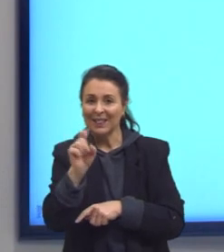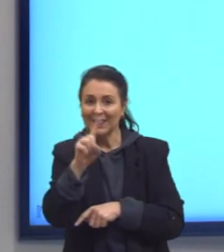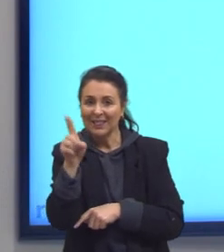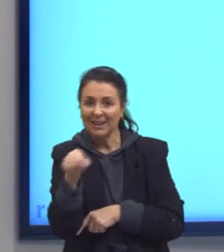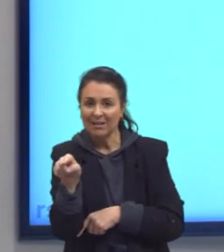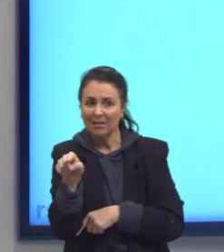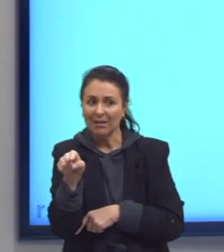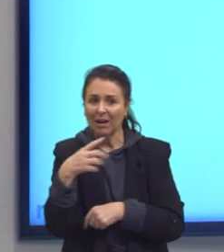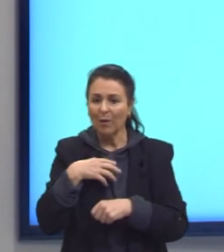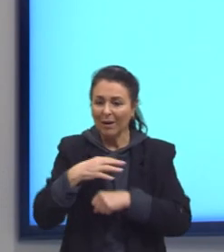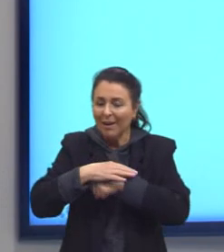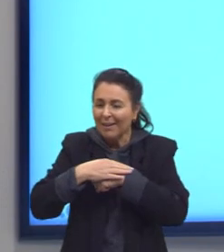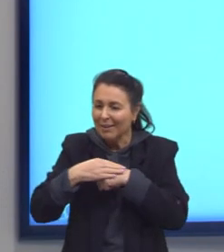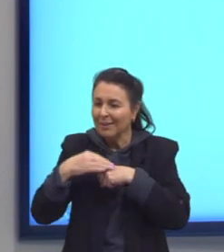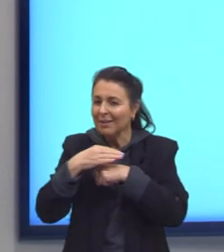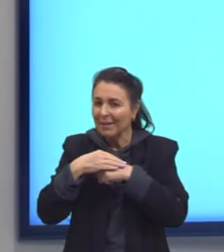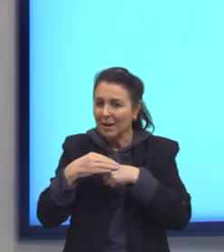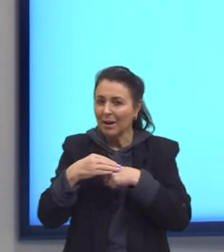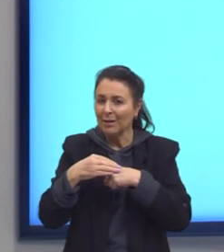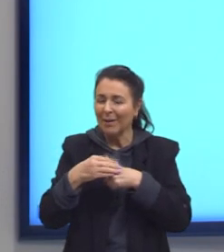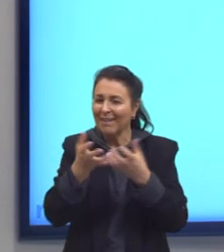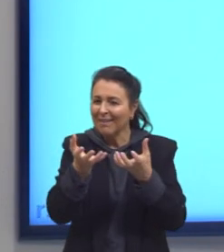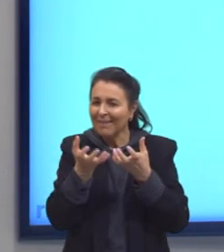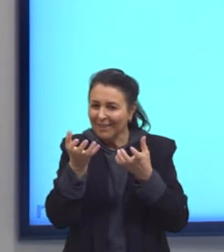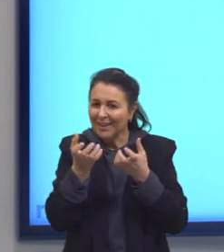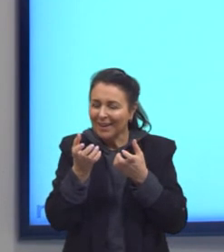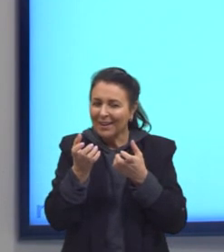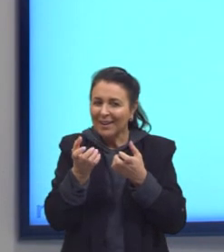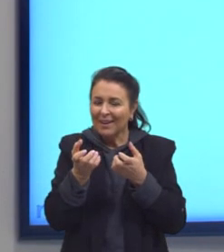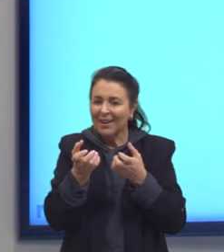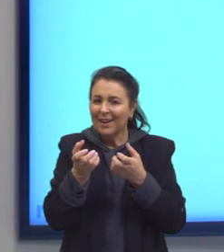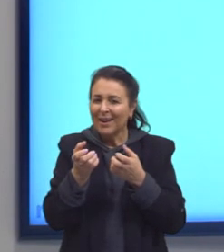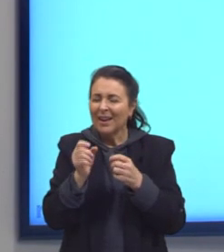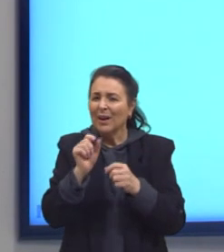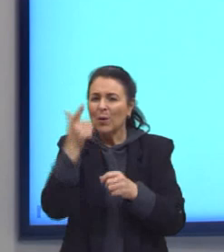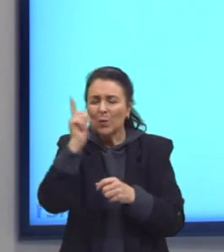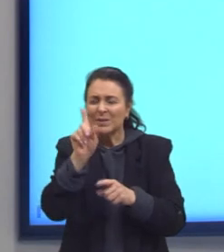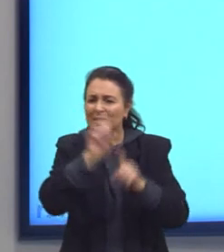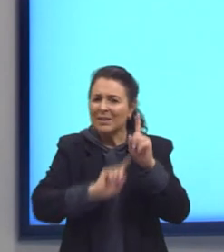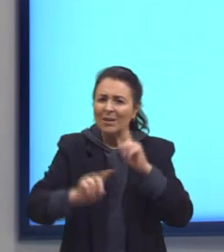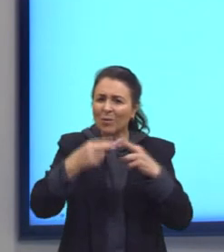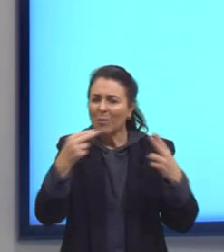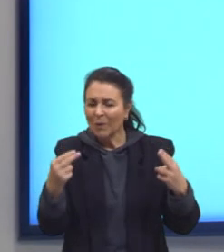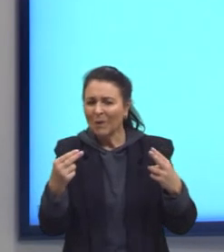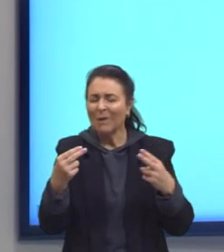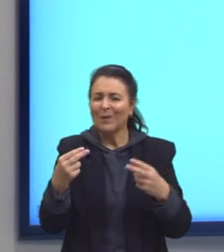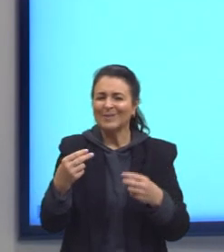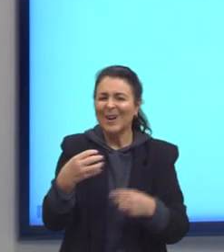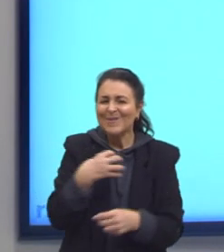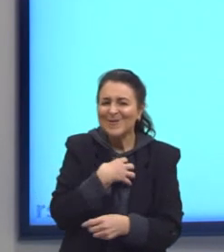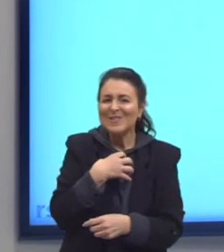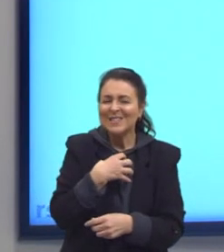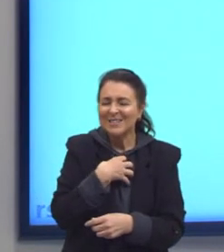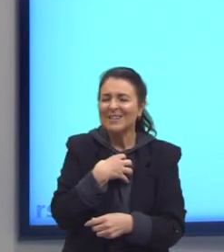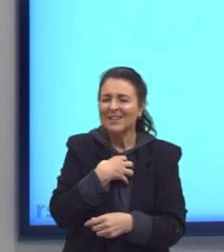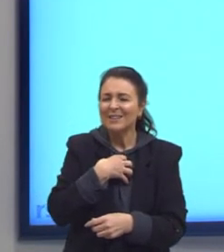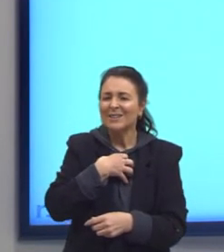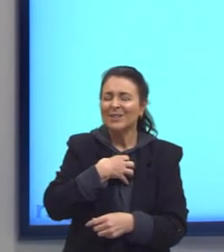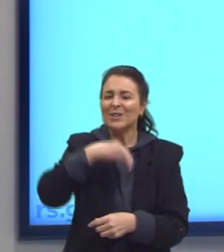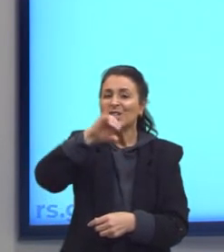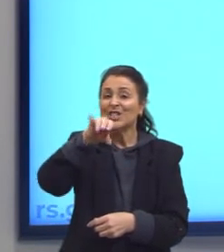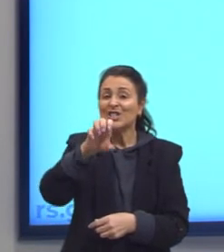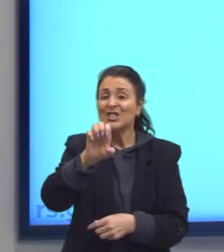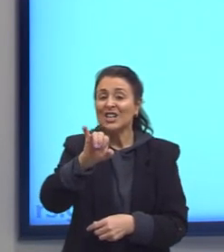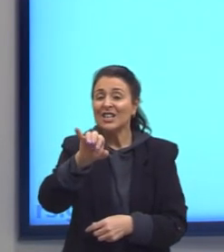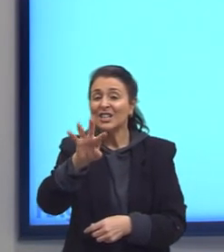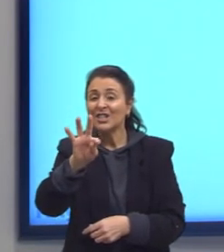já é querer tirar vantagem. Me aproximar de alguém com polidez já é para dar jeito nesse jeitinho, certo? Enquanto em outros